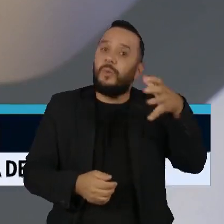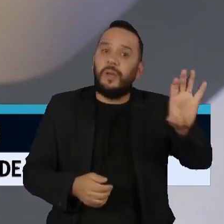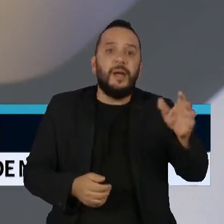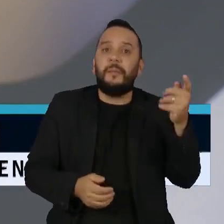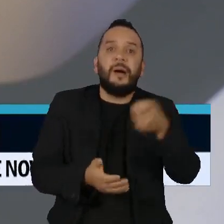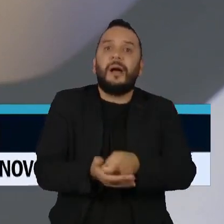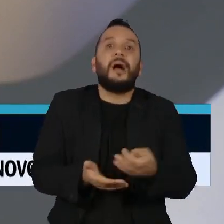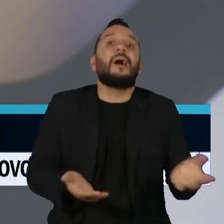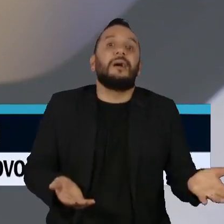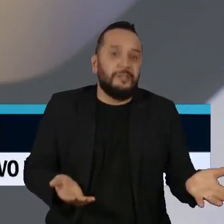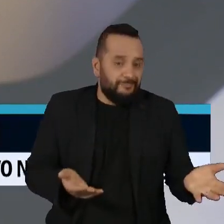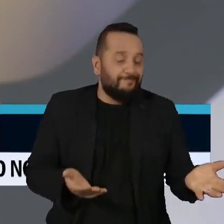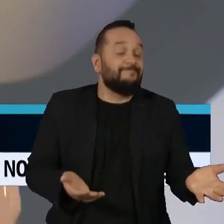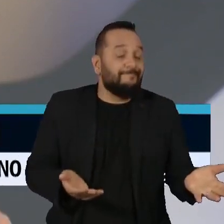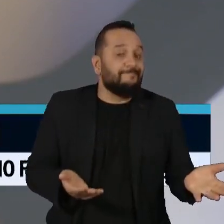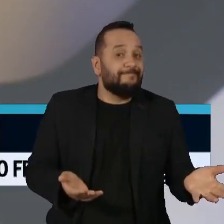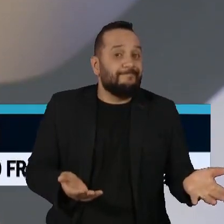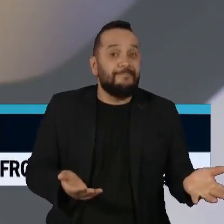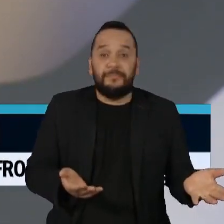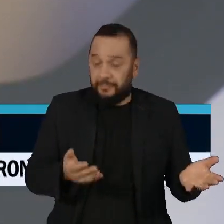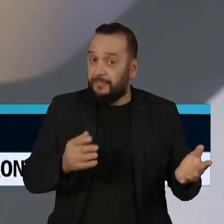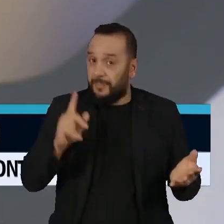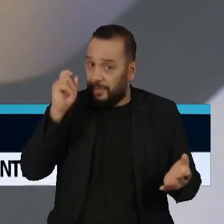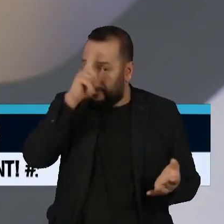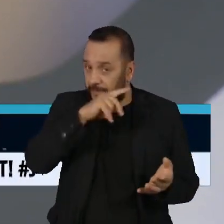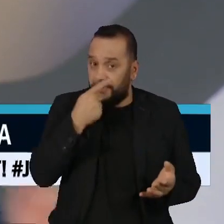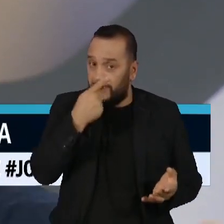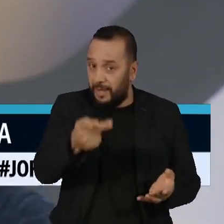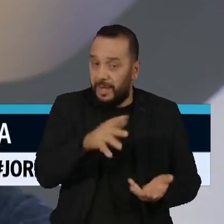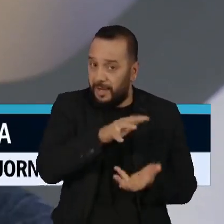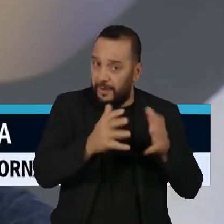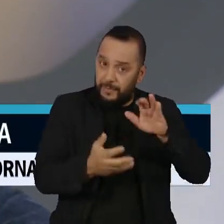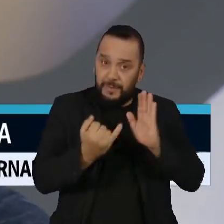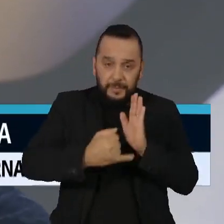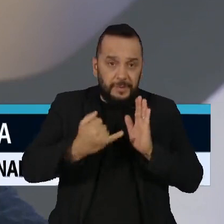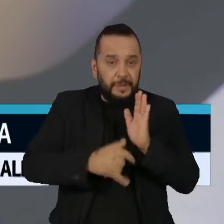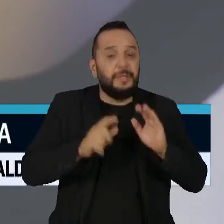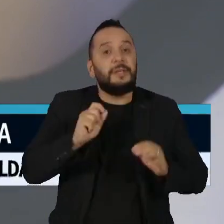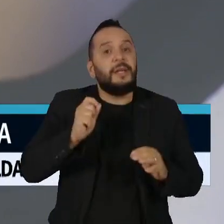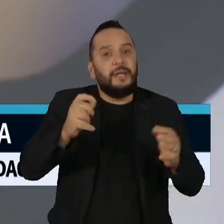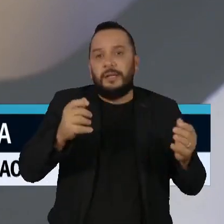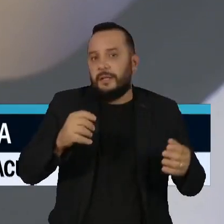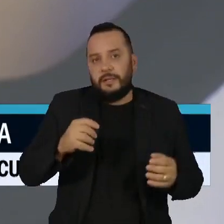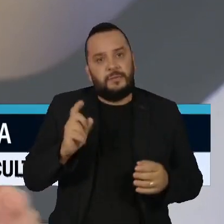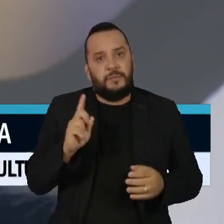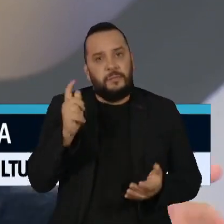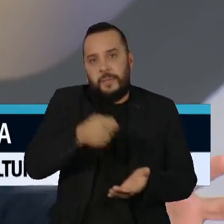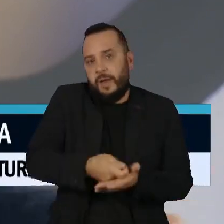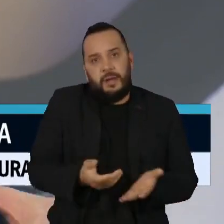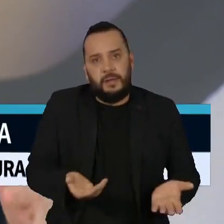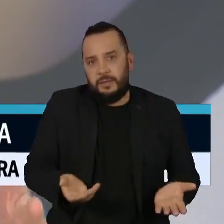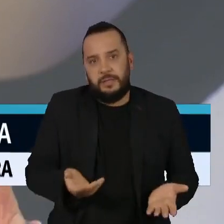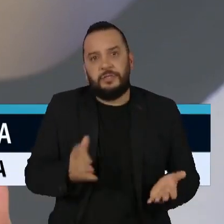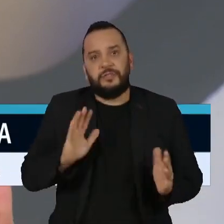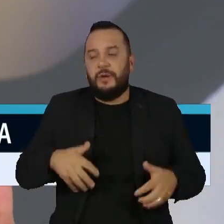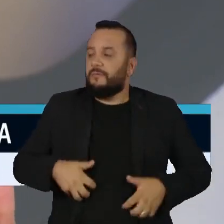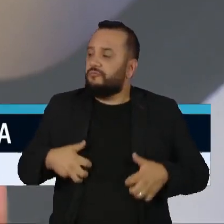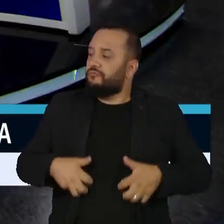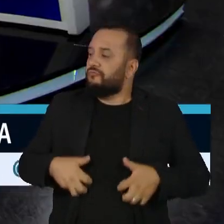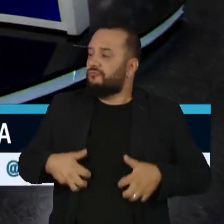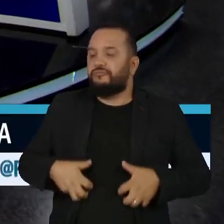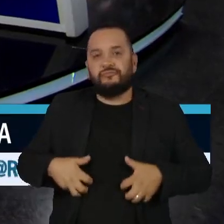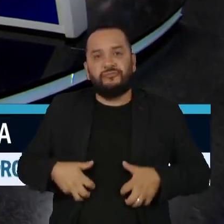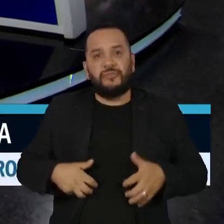contributiva. É muito difícil falar de reforma tributária, porque quem já não paga e, portanto, acaba se acomodando com essa situação,